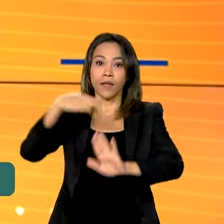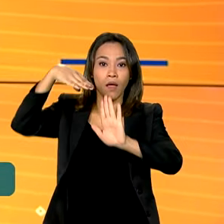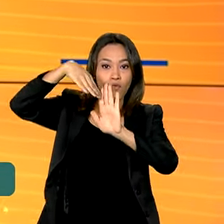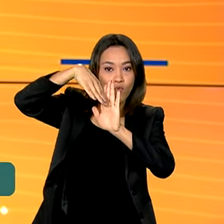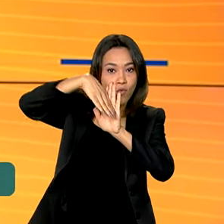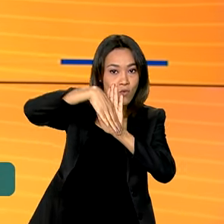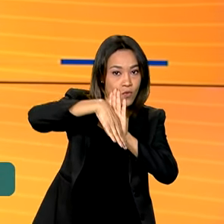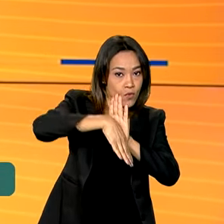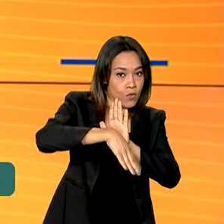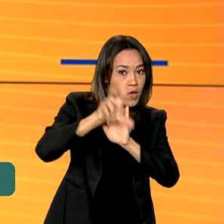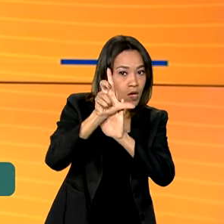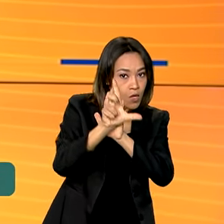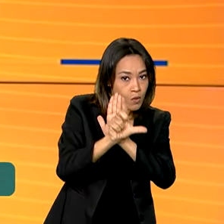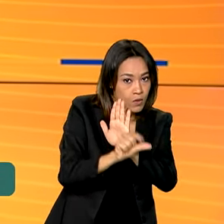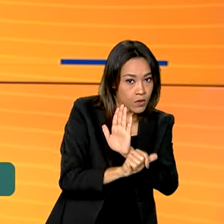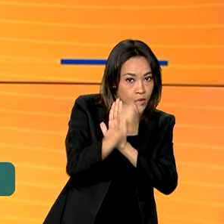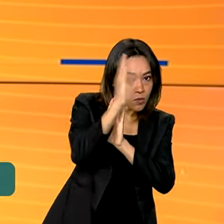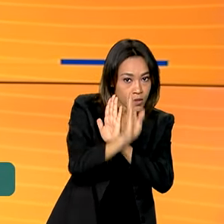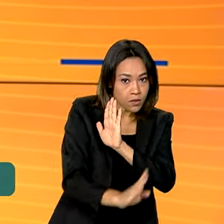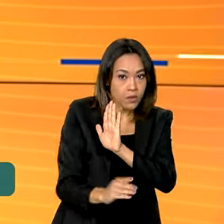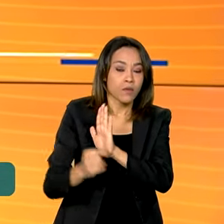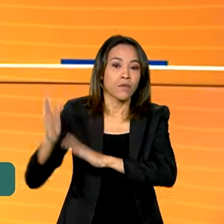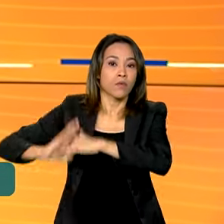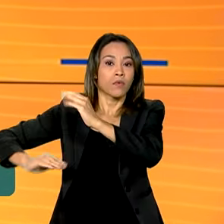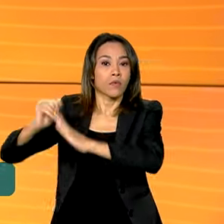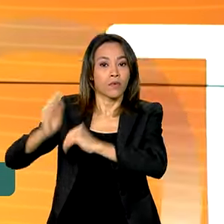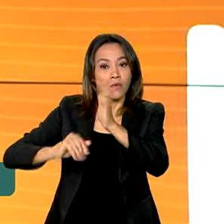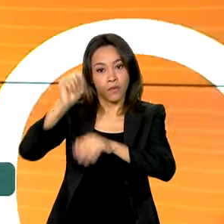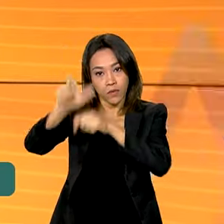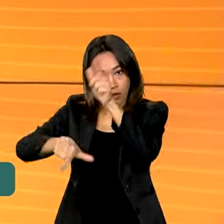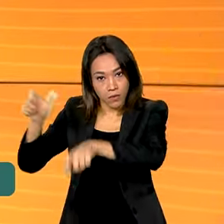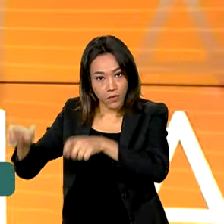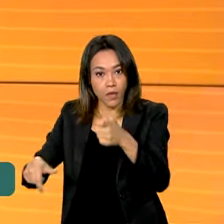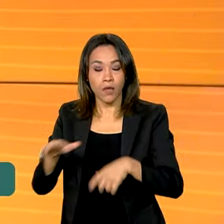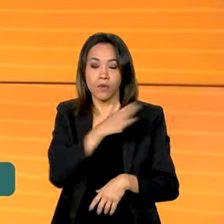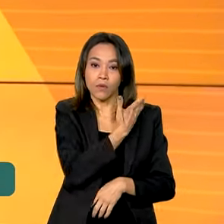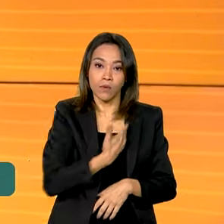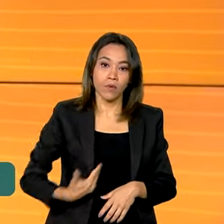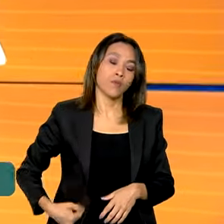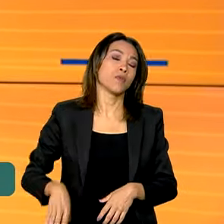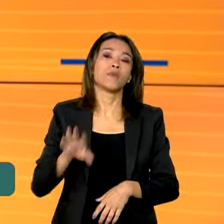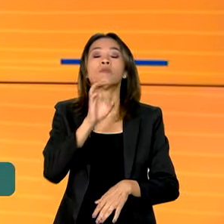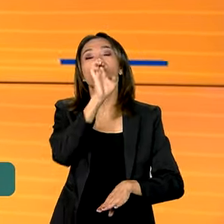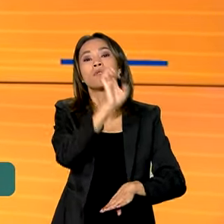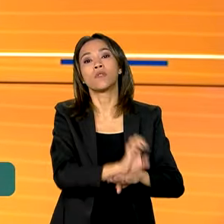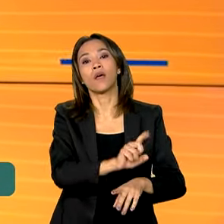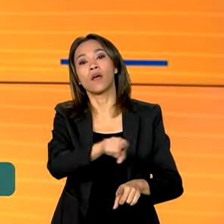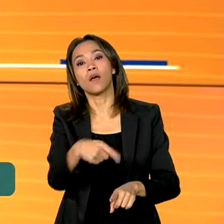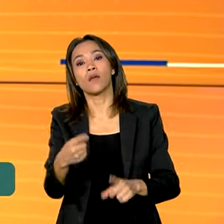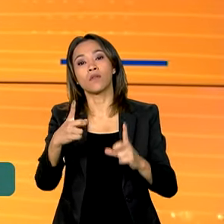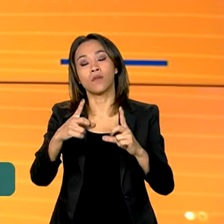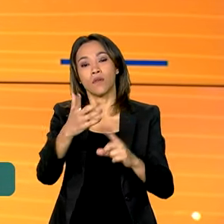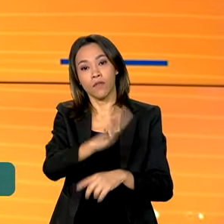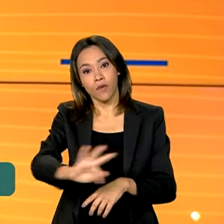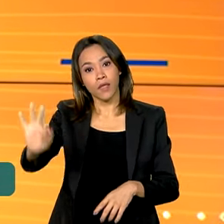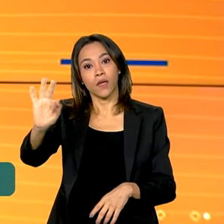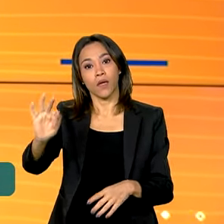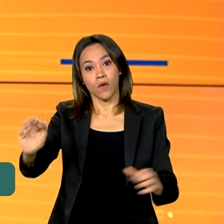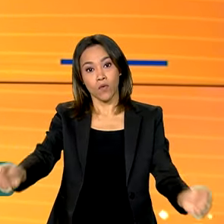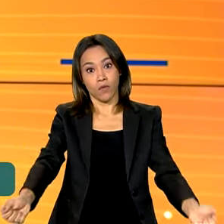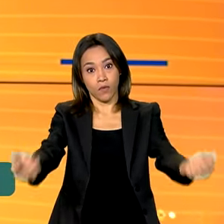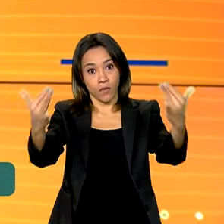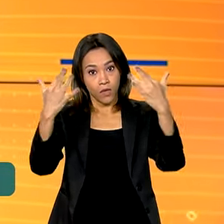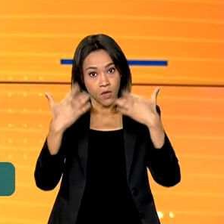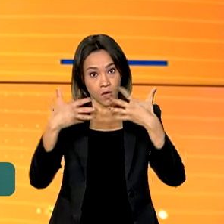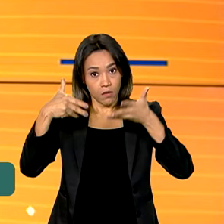O especialistas e representantes dos governos federal, estadual e municipal se reuniram aqui em Brasília para discutir as